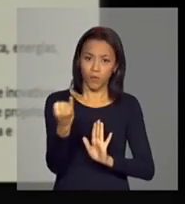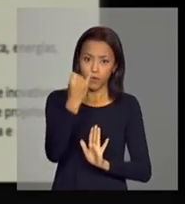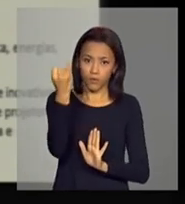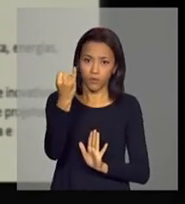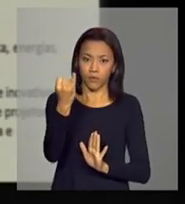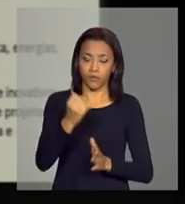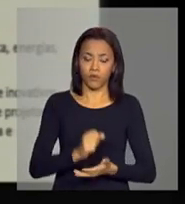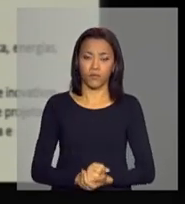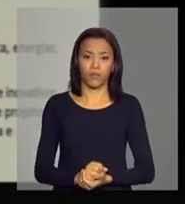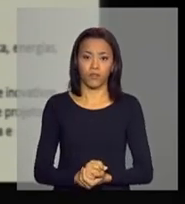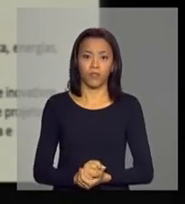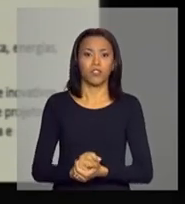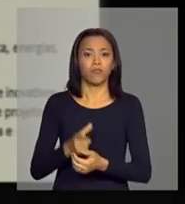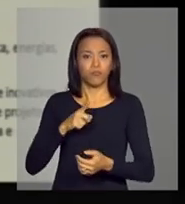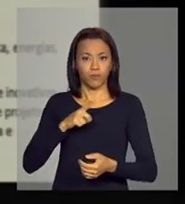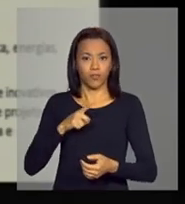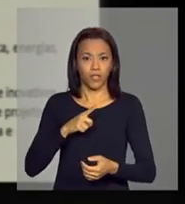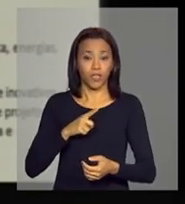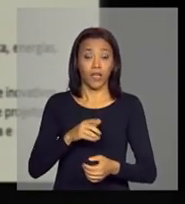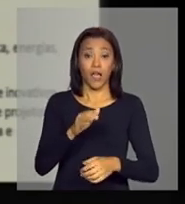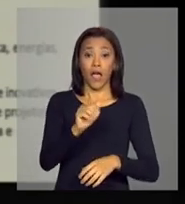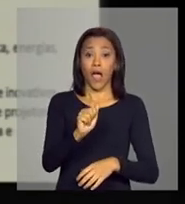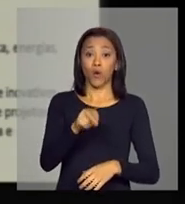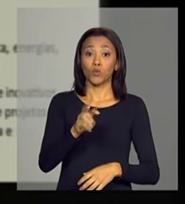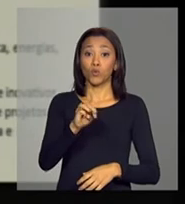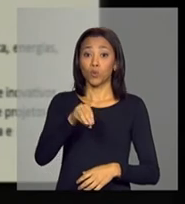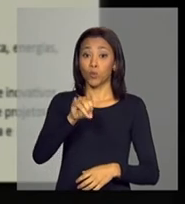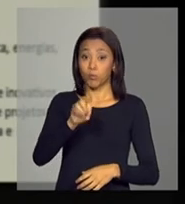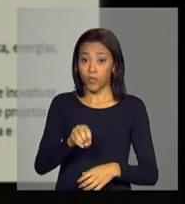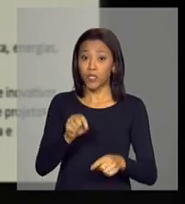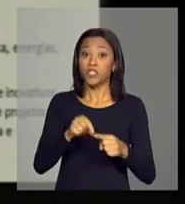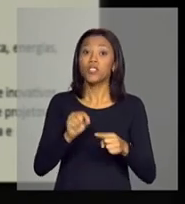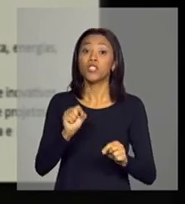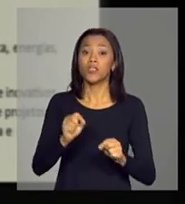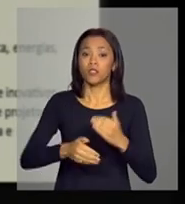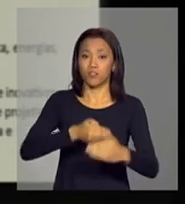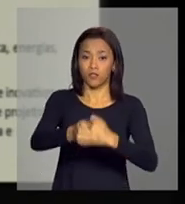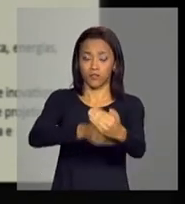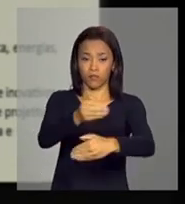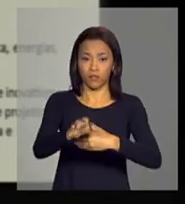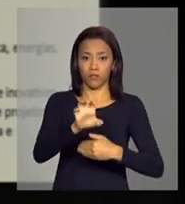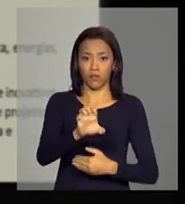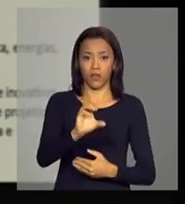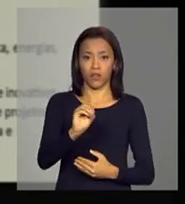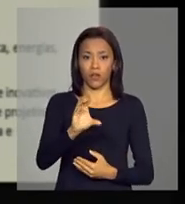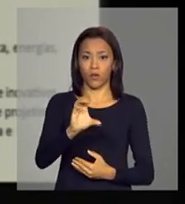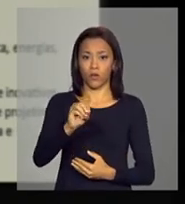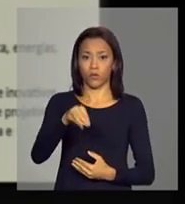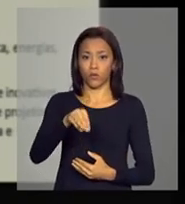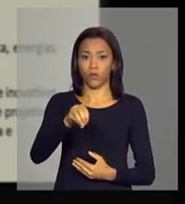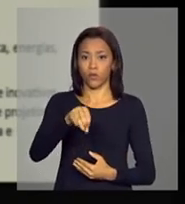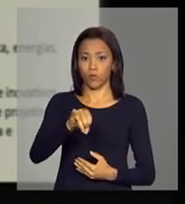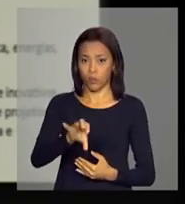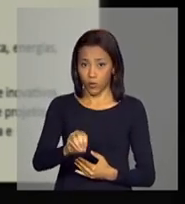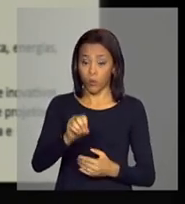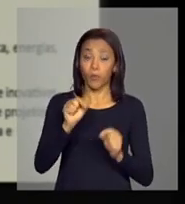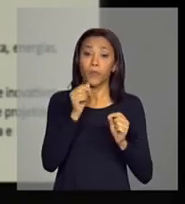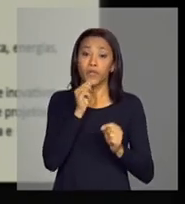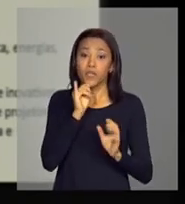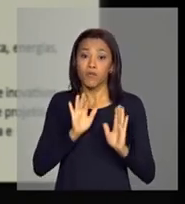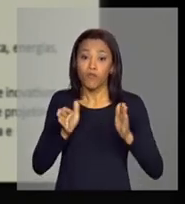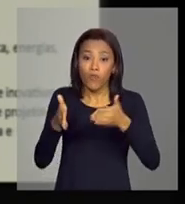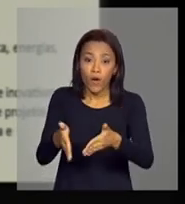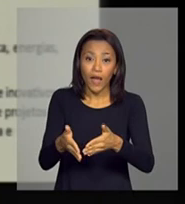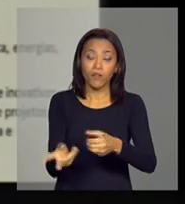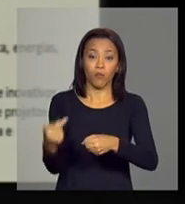razoavelmente autônomos de crescimento da economia nos próximos anos. Primeiro, a grande fronteira de investimento na área de